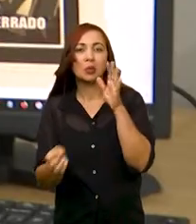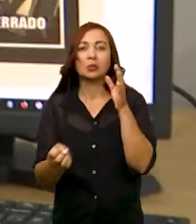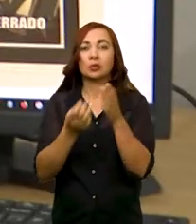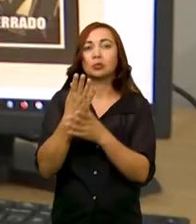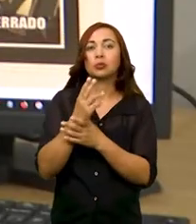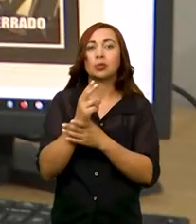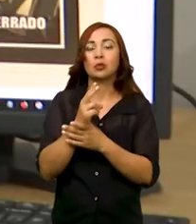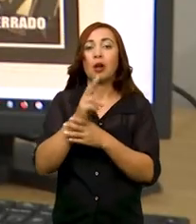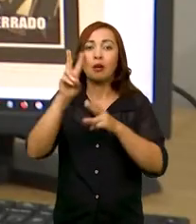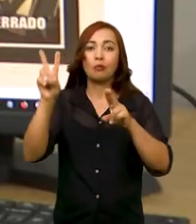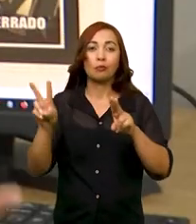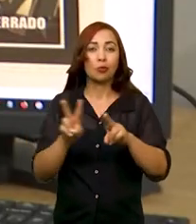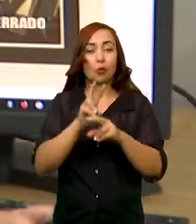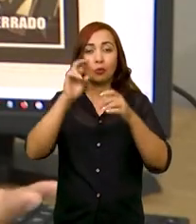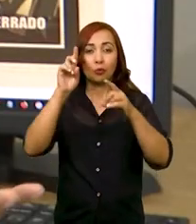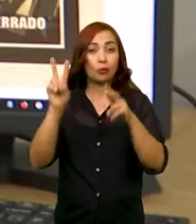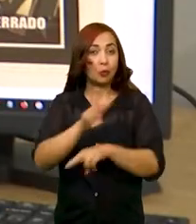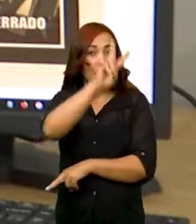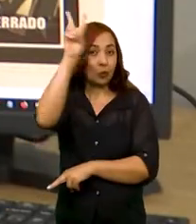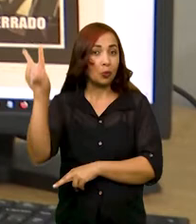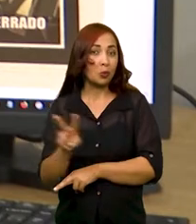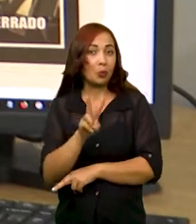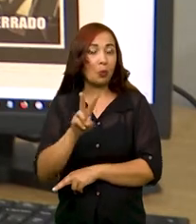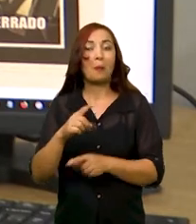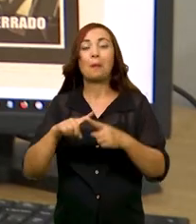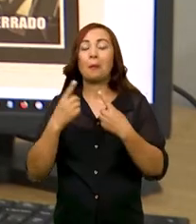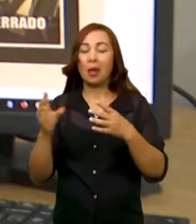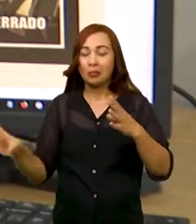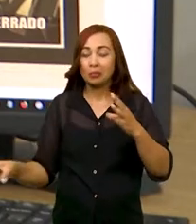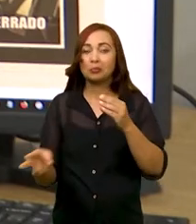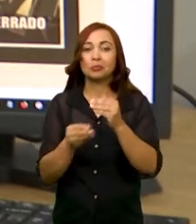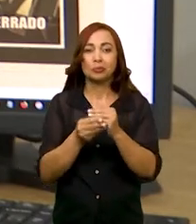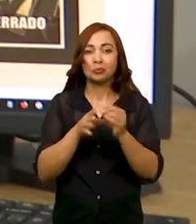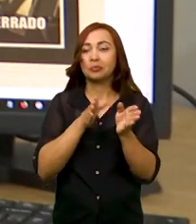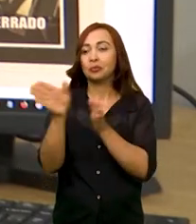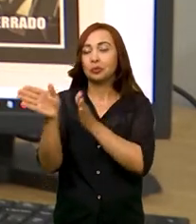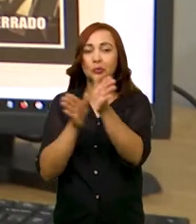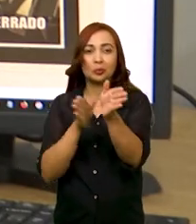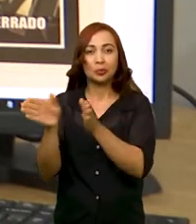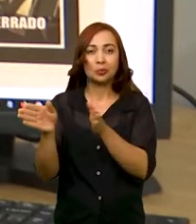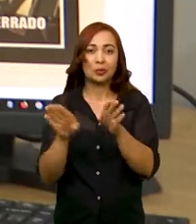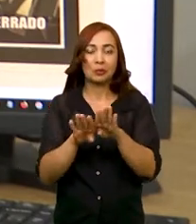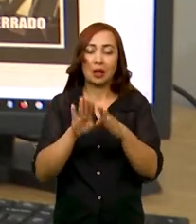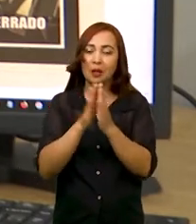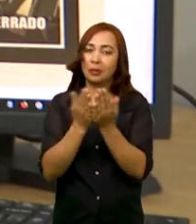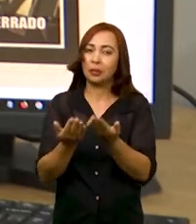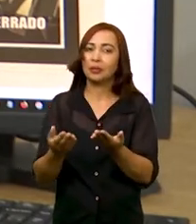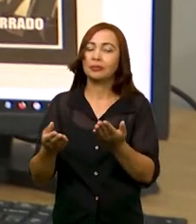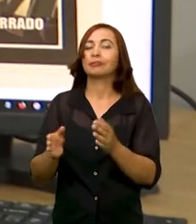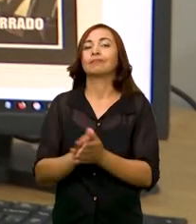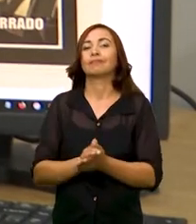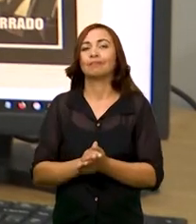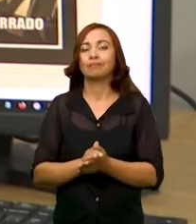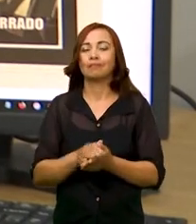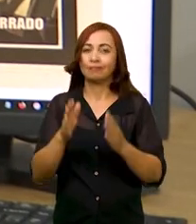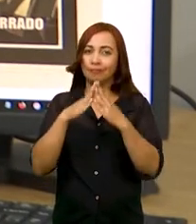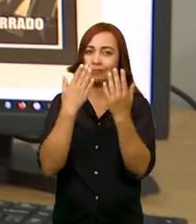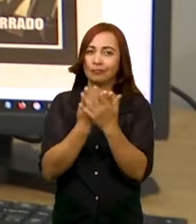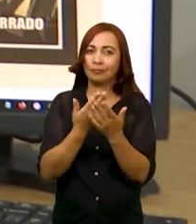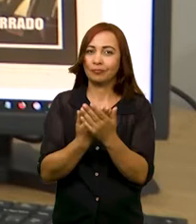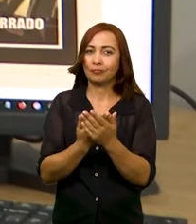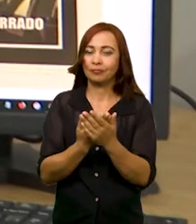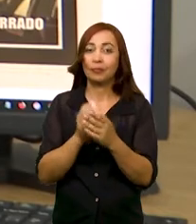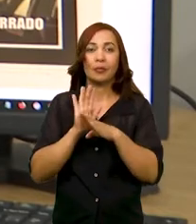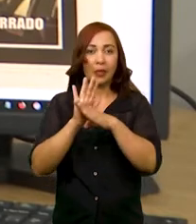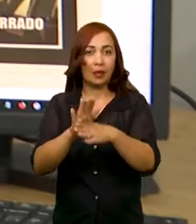é de origem virtual, mas que atualmente vem sendo inserido também em outros canais, como nos livros didáticos. A contribuição que